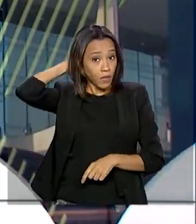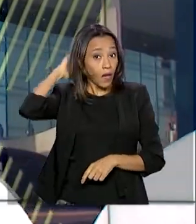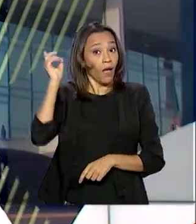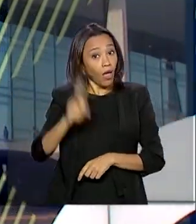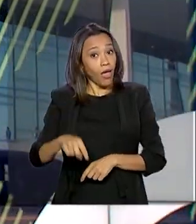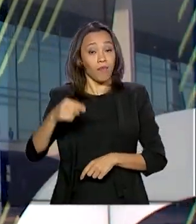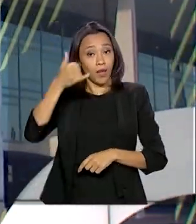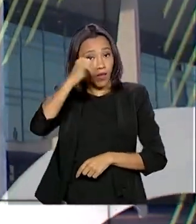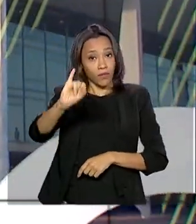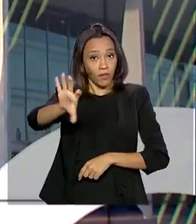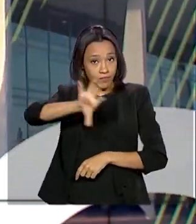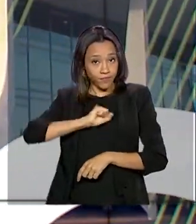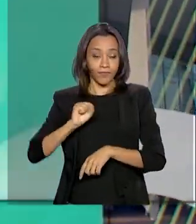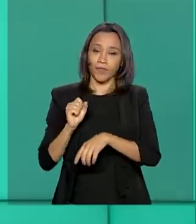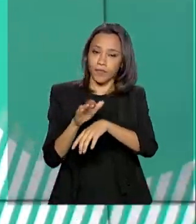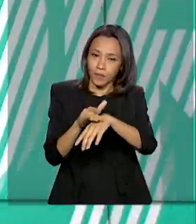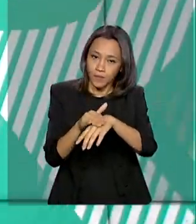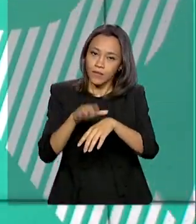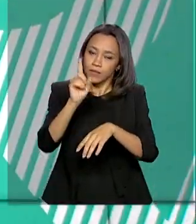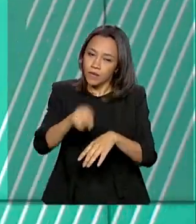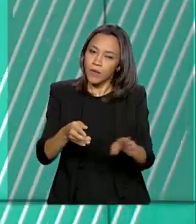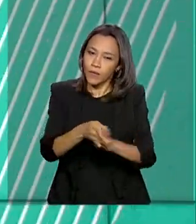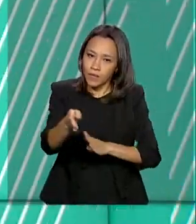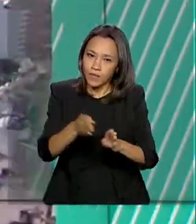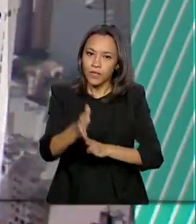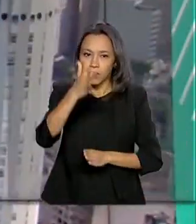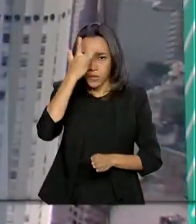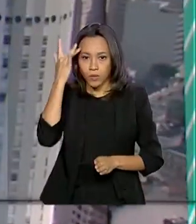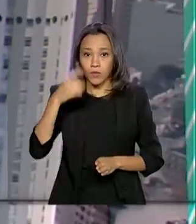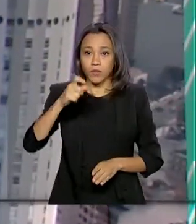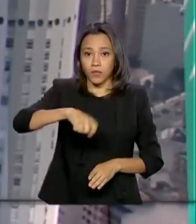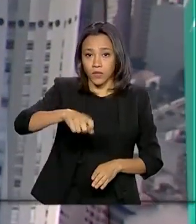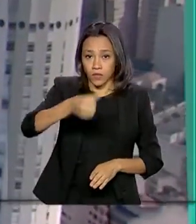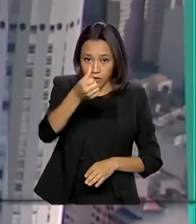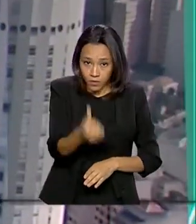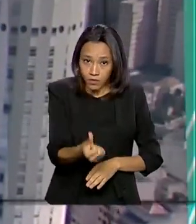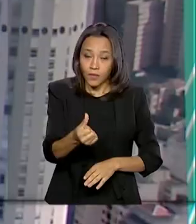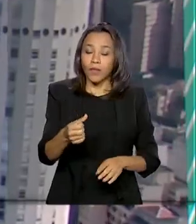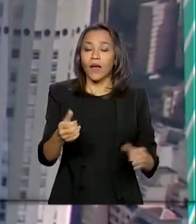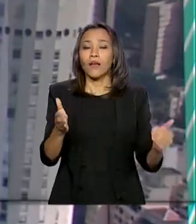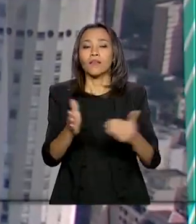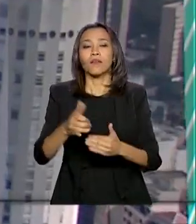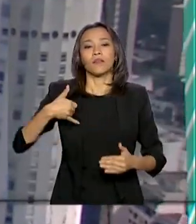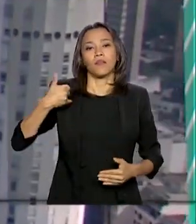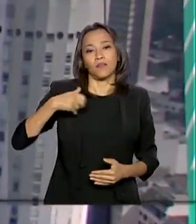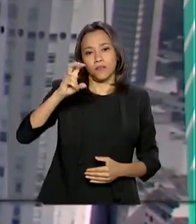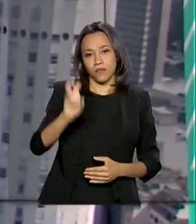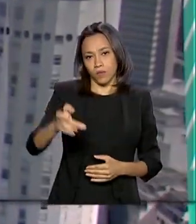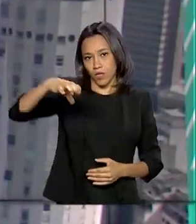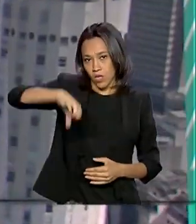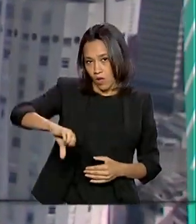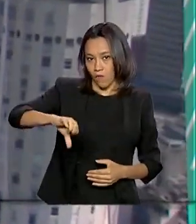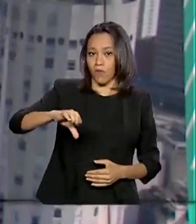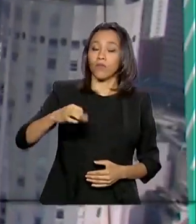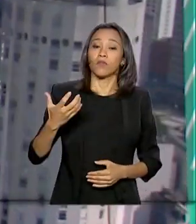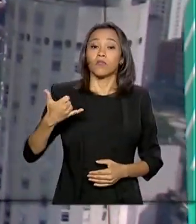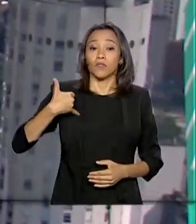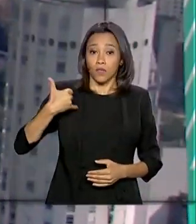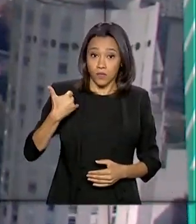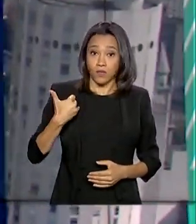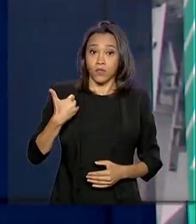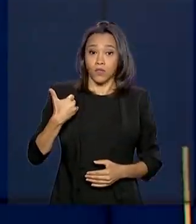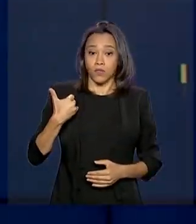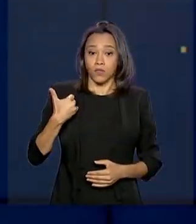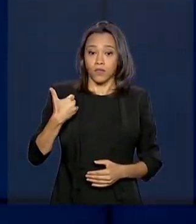evitar a doença e é indicada para pessoas entre 9 meses e 59 anos de idade. A estimativa é de que haja